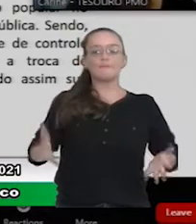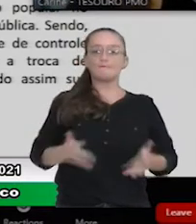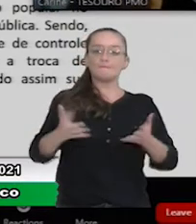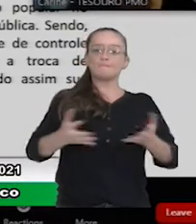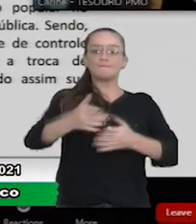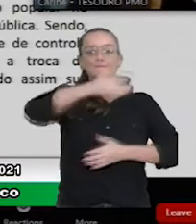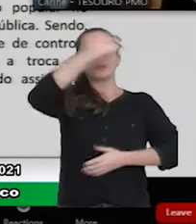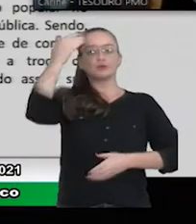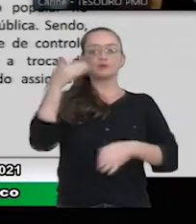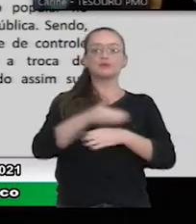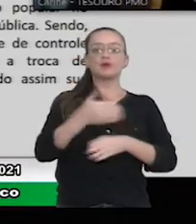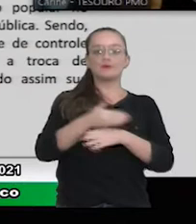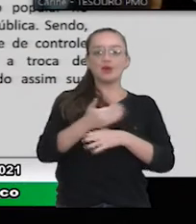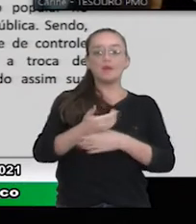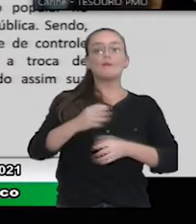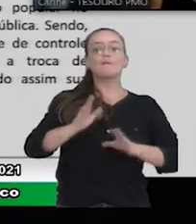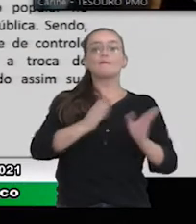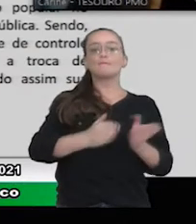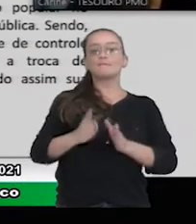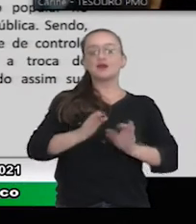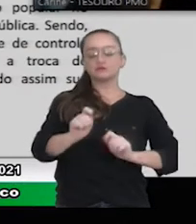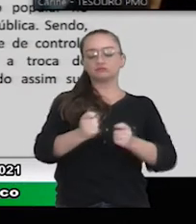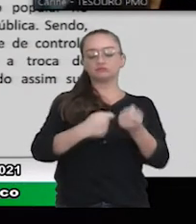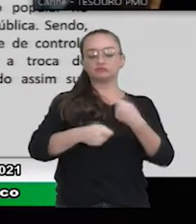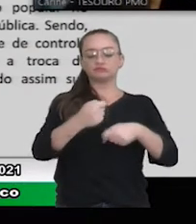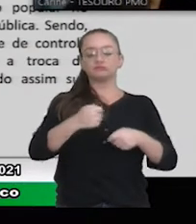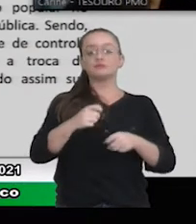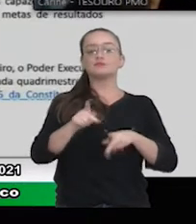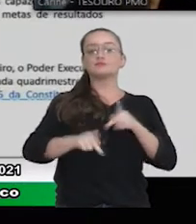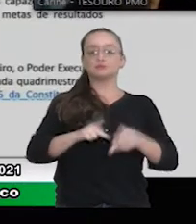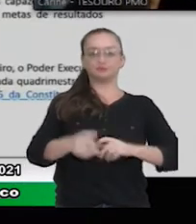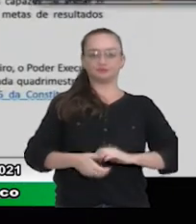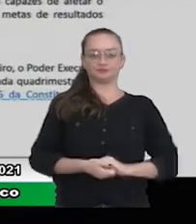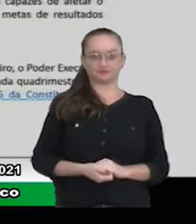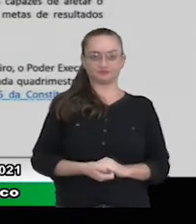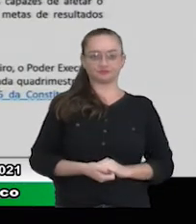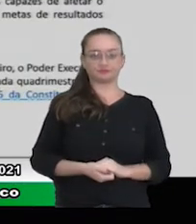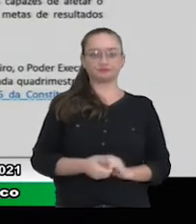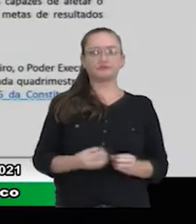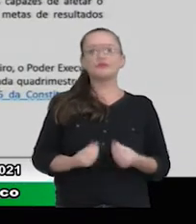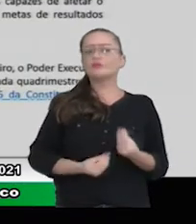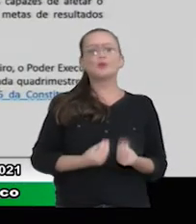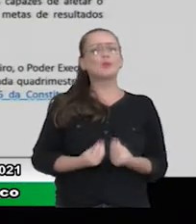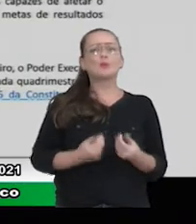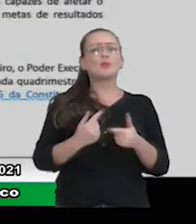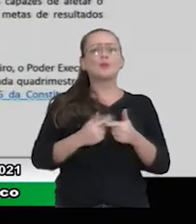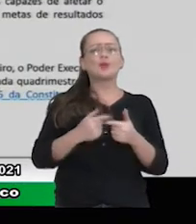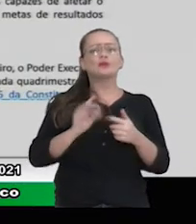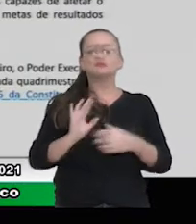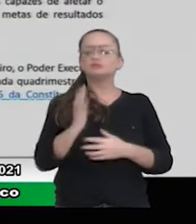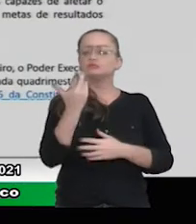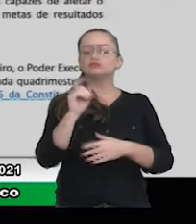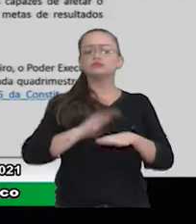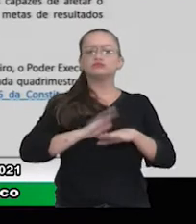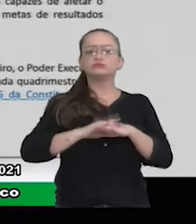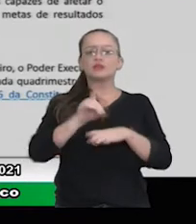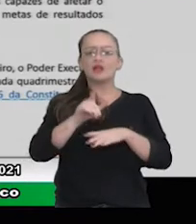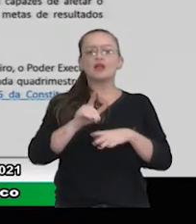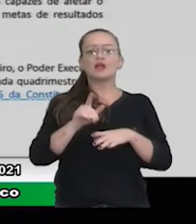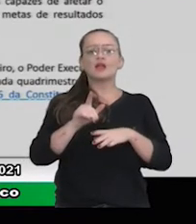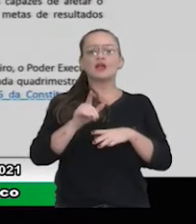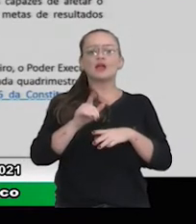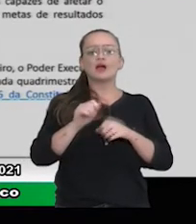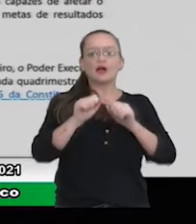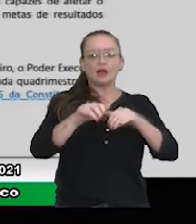no processo de decisão da administração pública. E qual o motivo para a gente realizar essa audiência